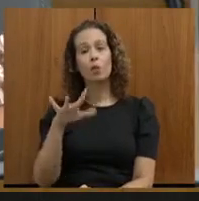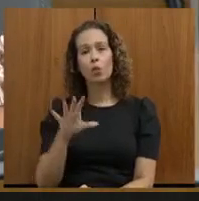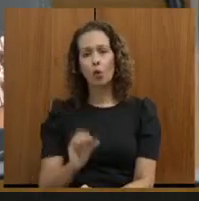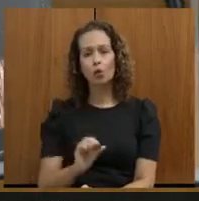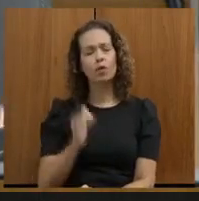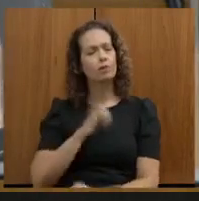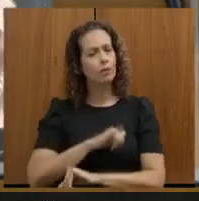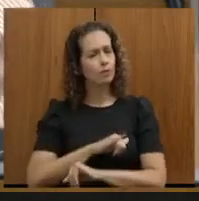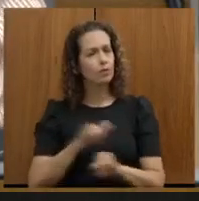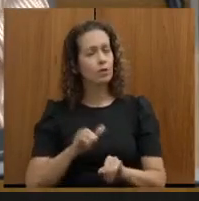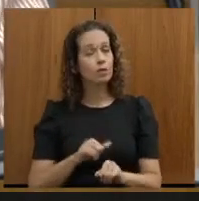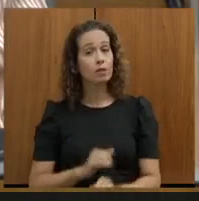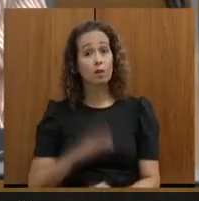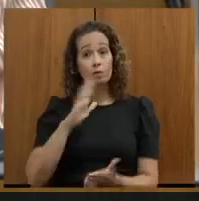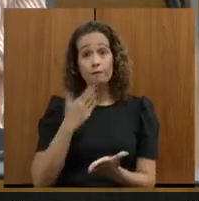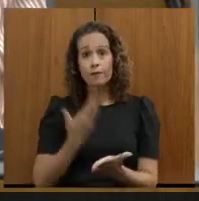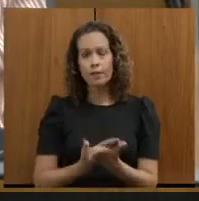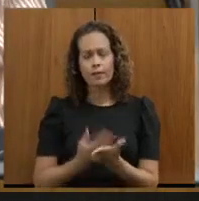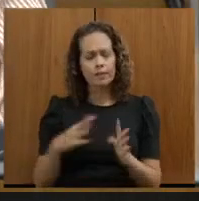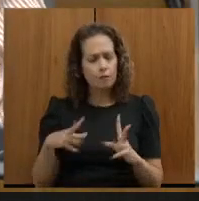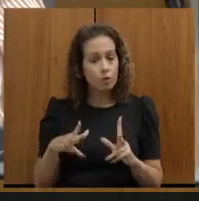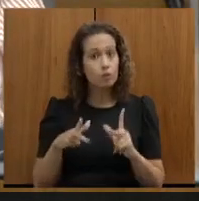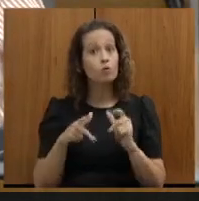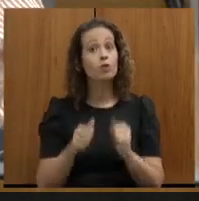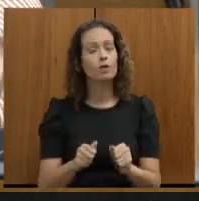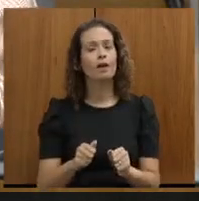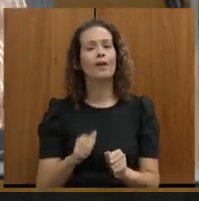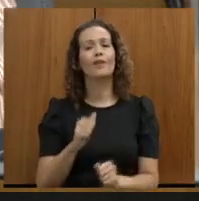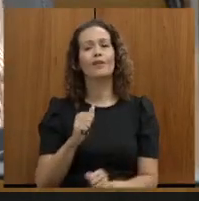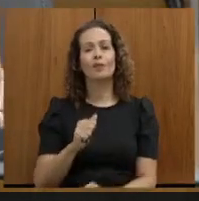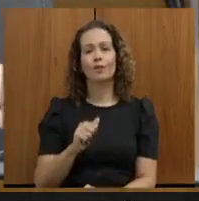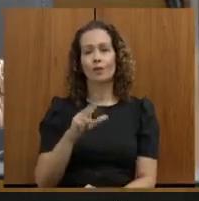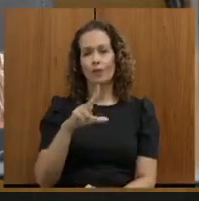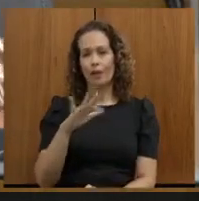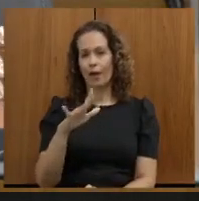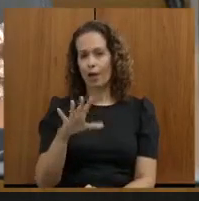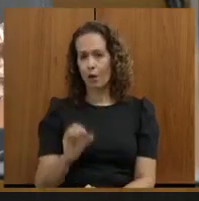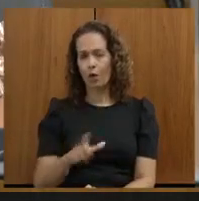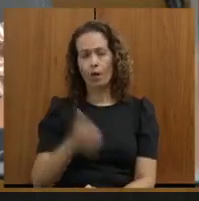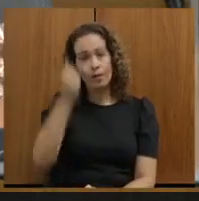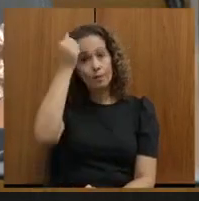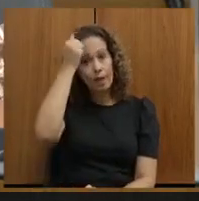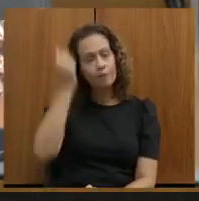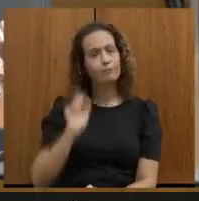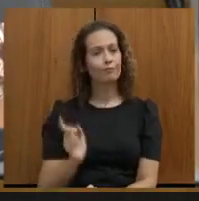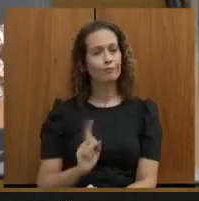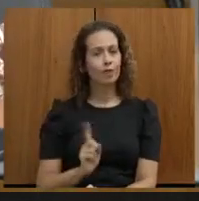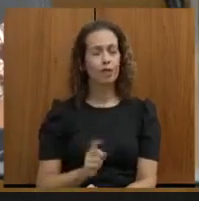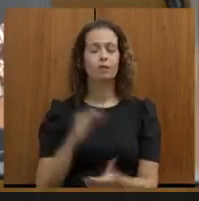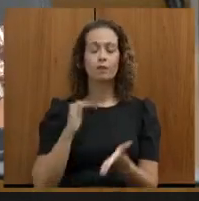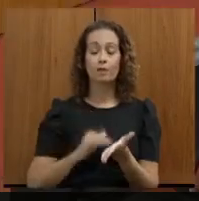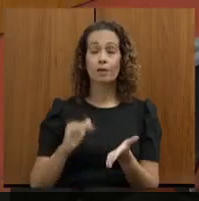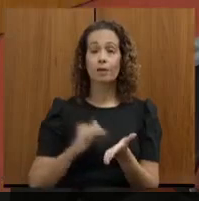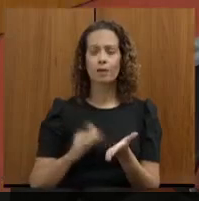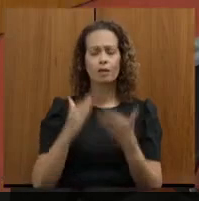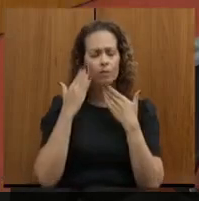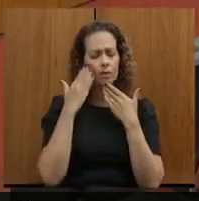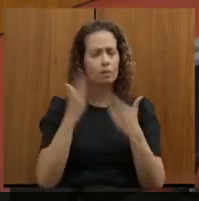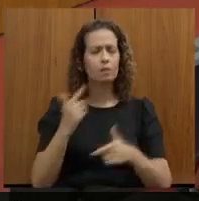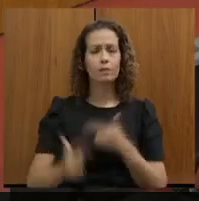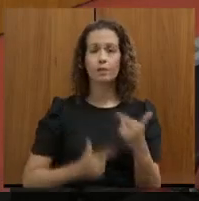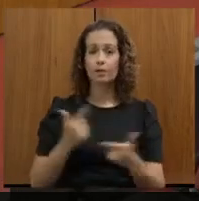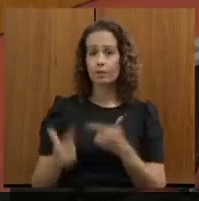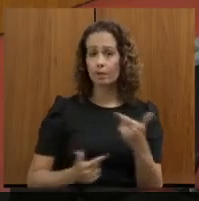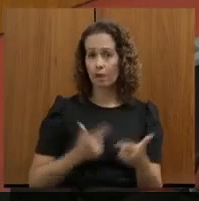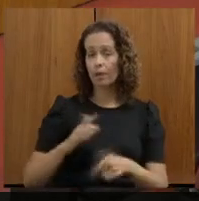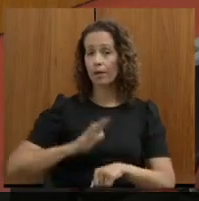a minha confiança total, viu, Carol? Não me arrependo. Não me arrependo. Secretário, muito obrigada pelo trabalho que vem